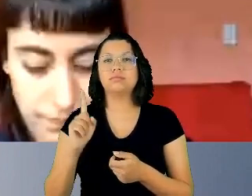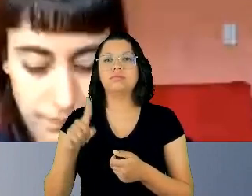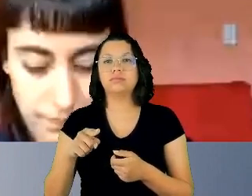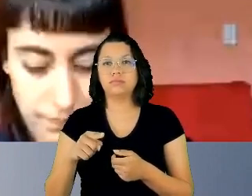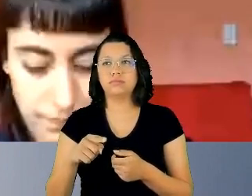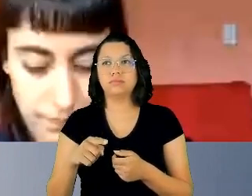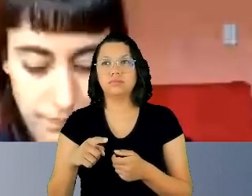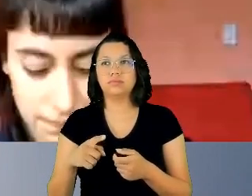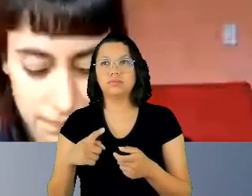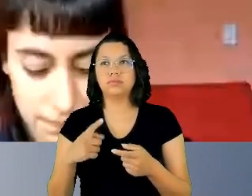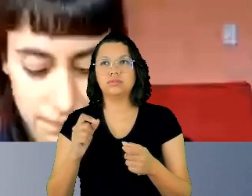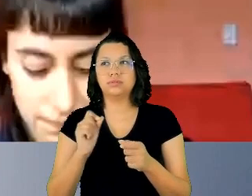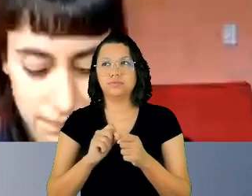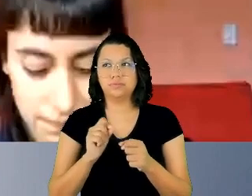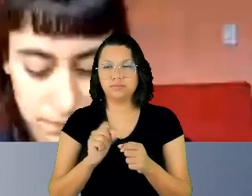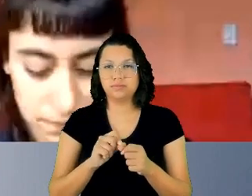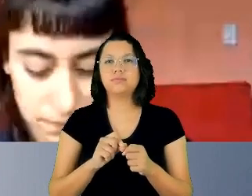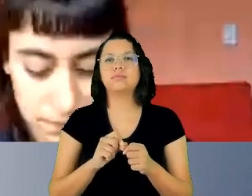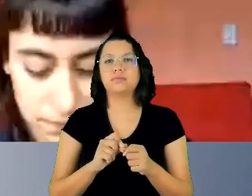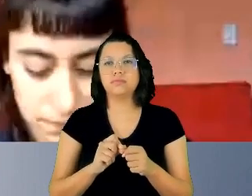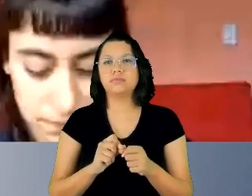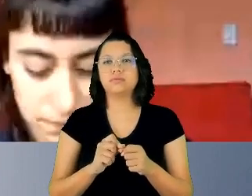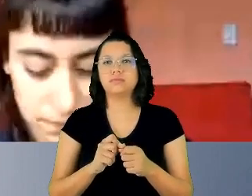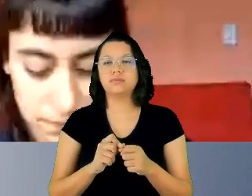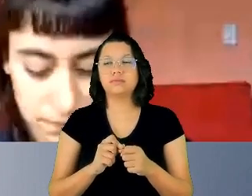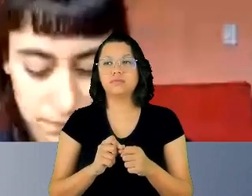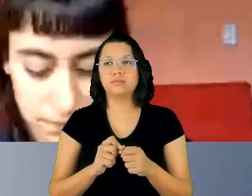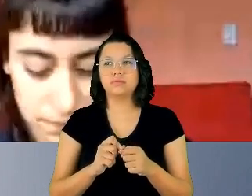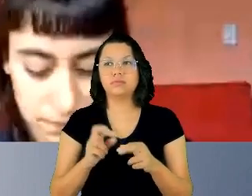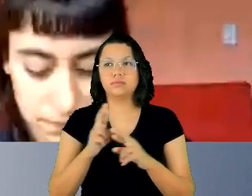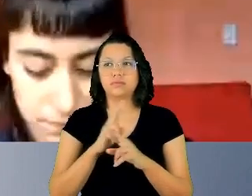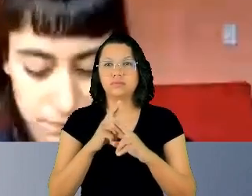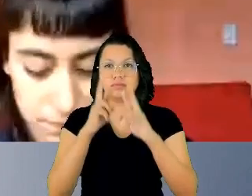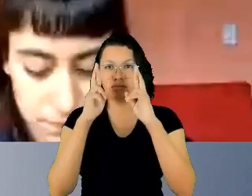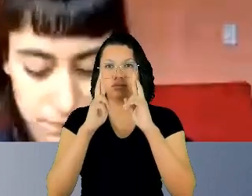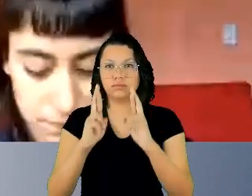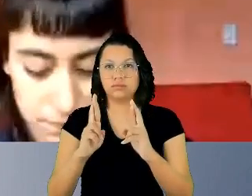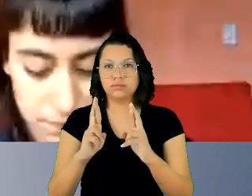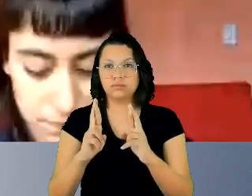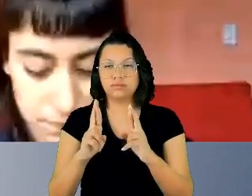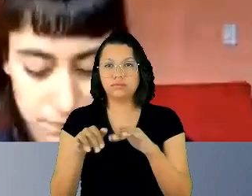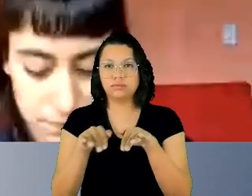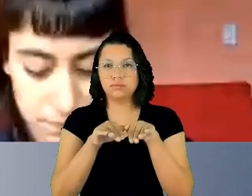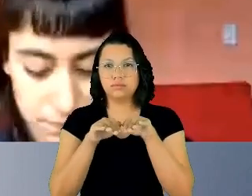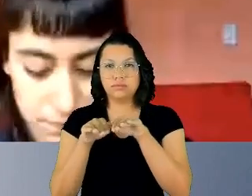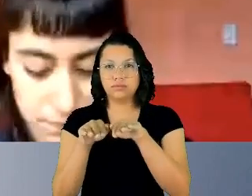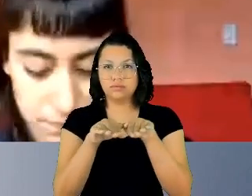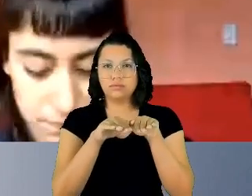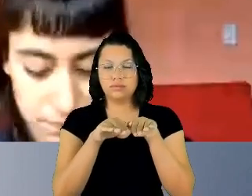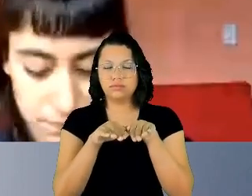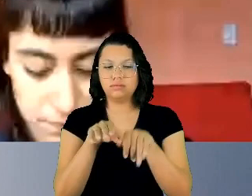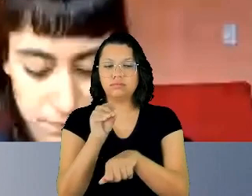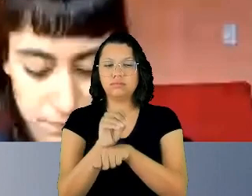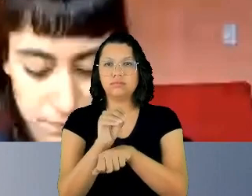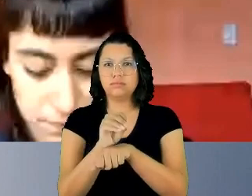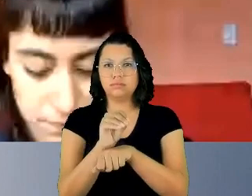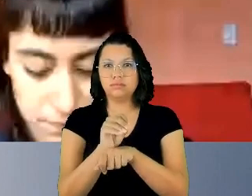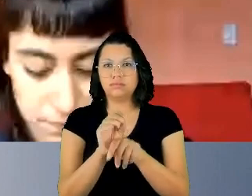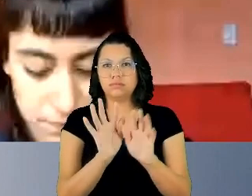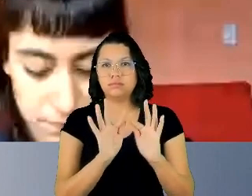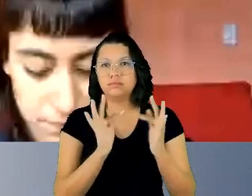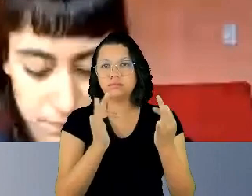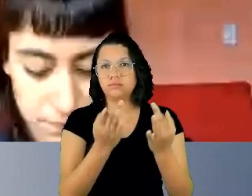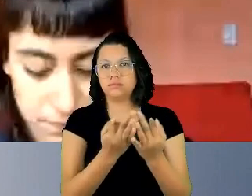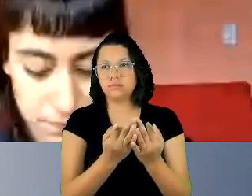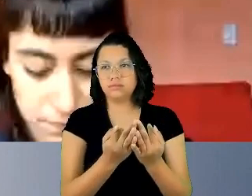a realização e a efetivação do respeito do respeito da igualdade no tratamento familiar, no